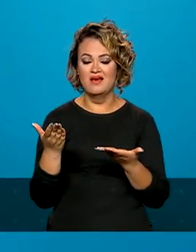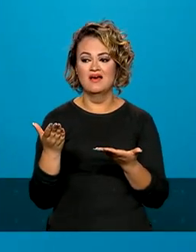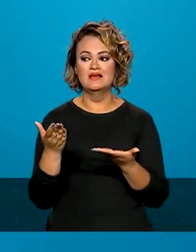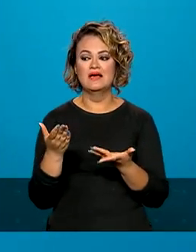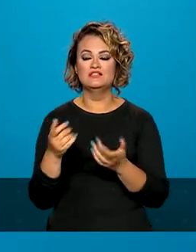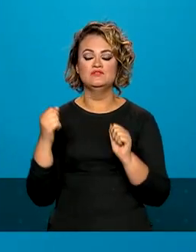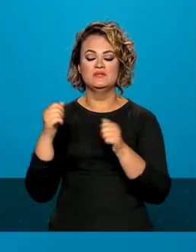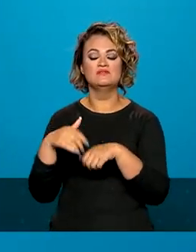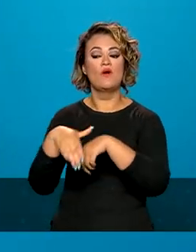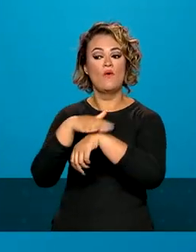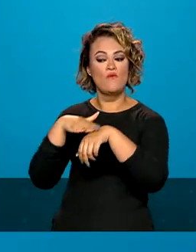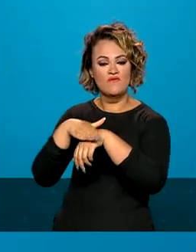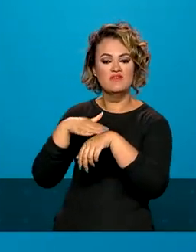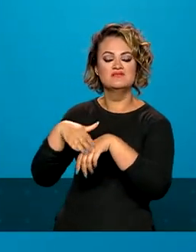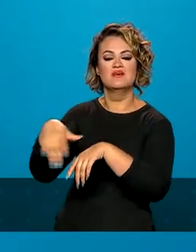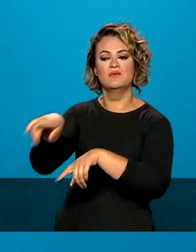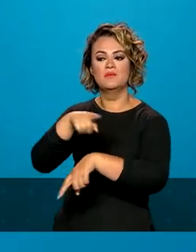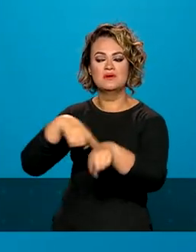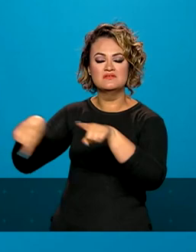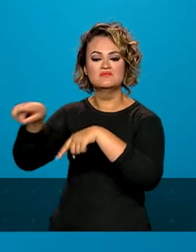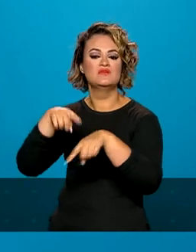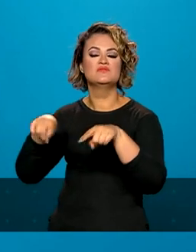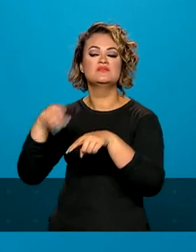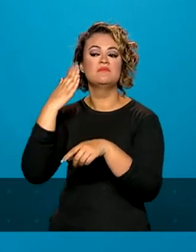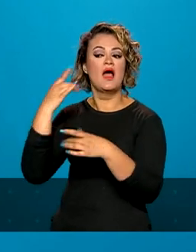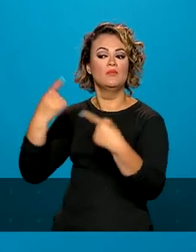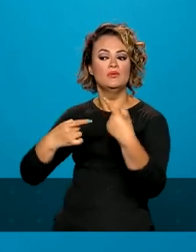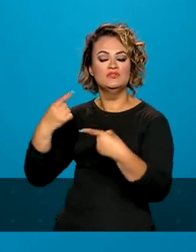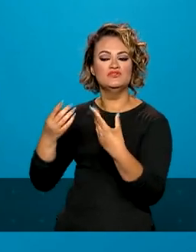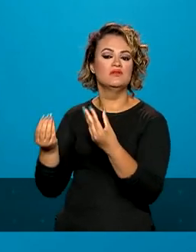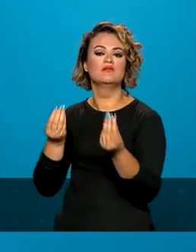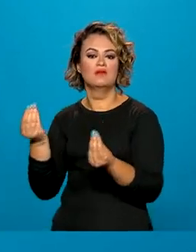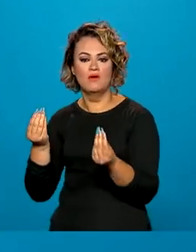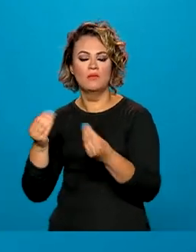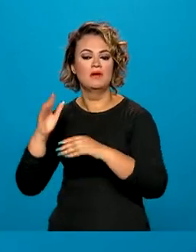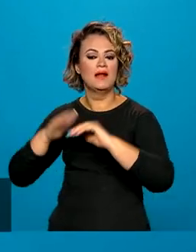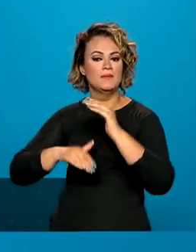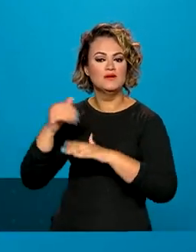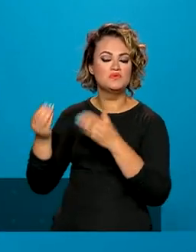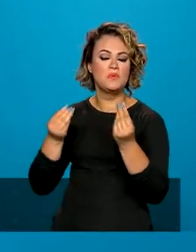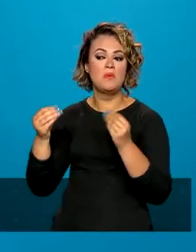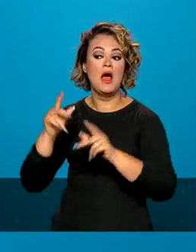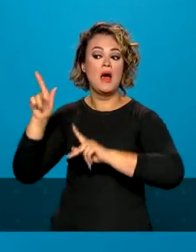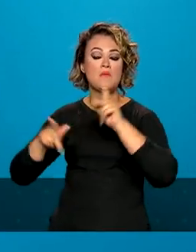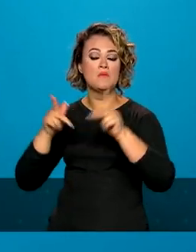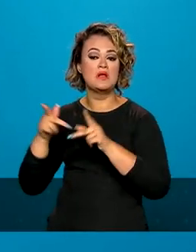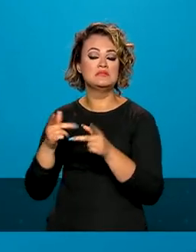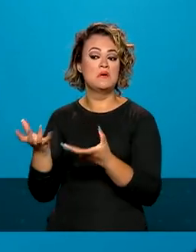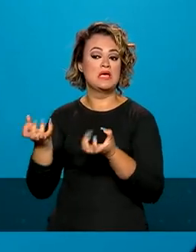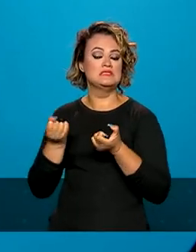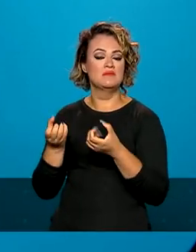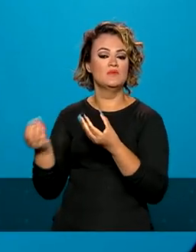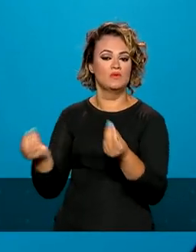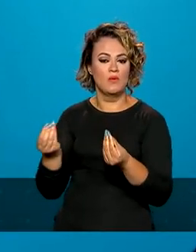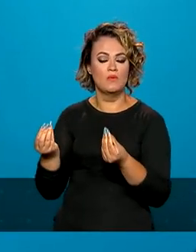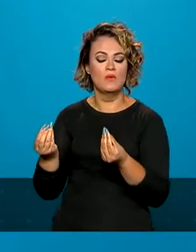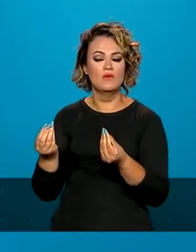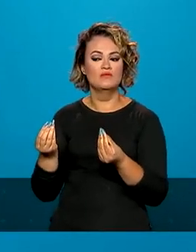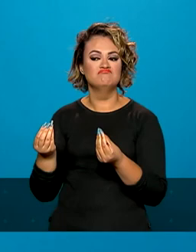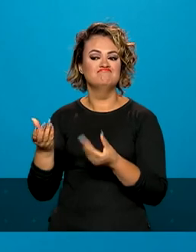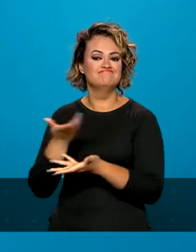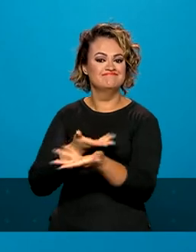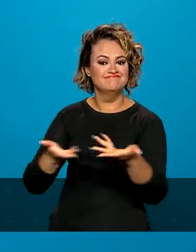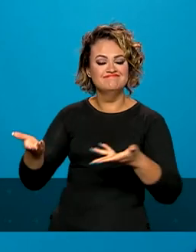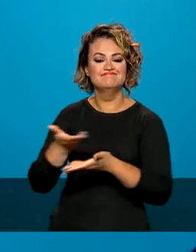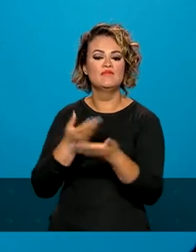tem para conversar com a rede, para saber como é que a política está sendo implantada, como a população está recebendo e como os técnicos da área de assistência social estão